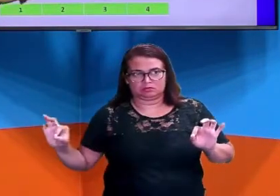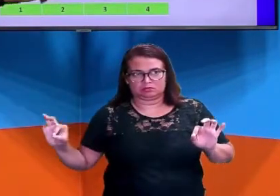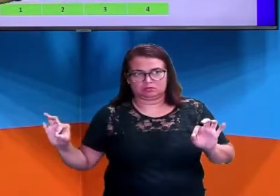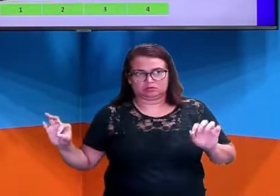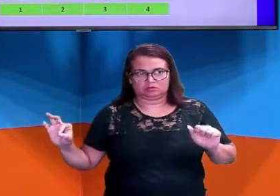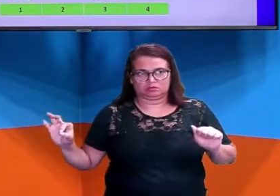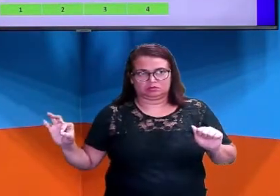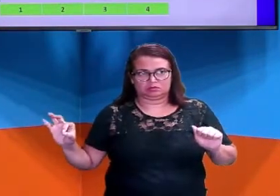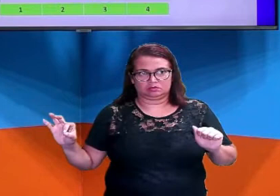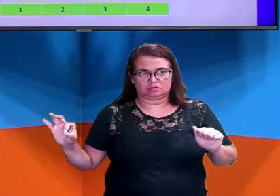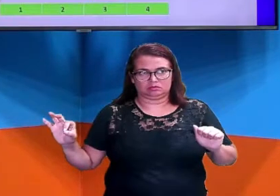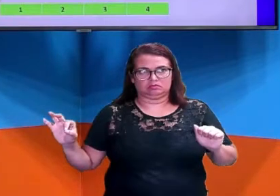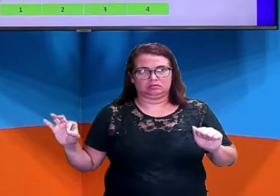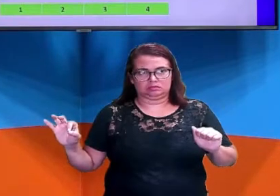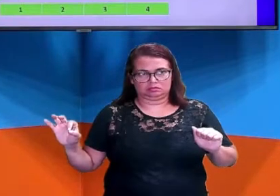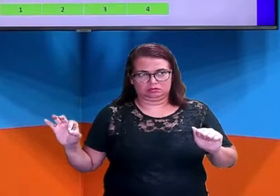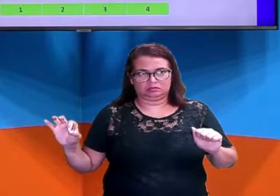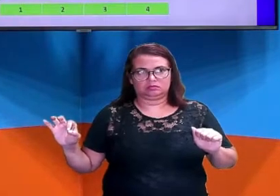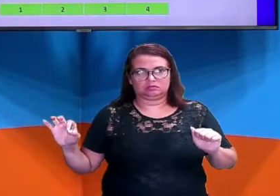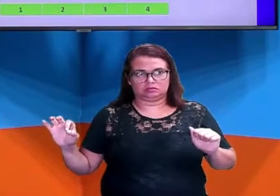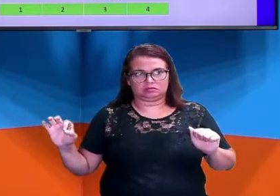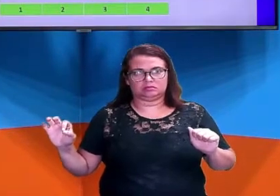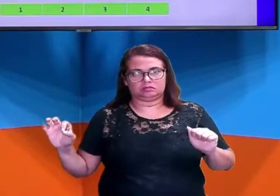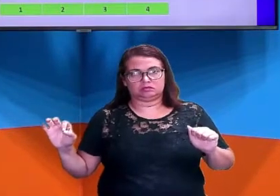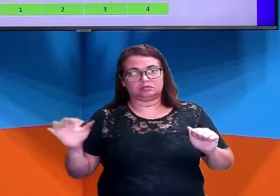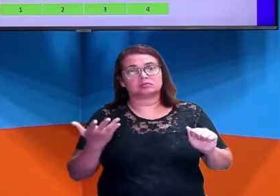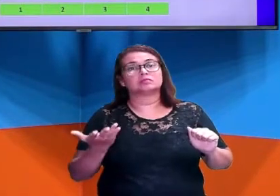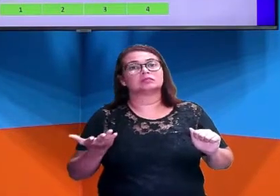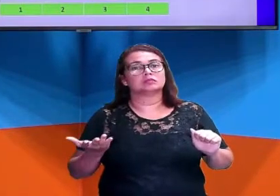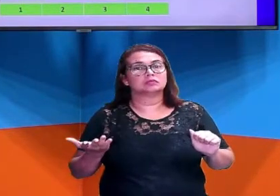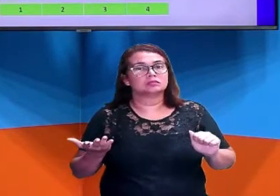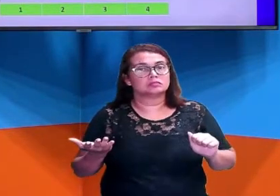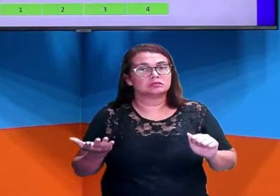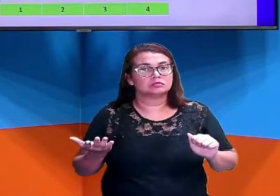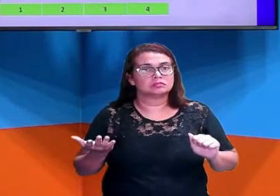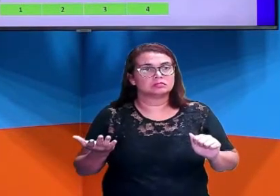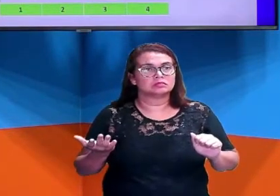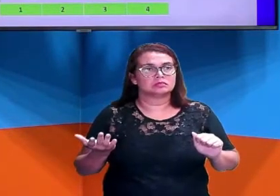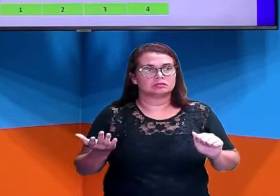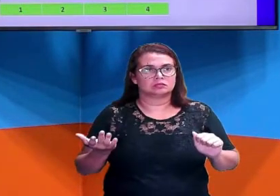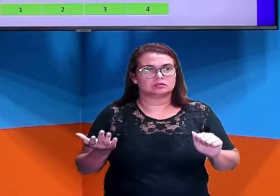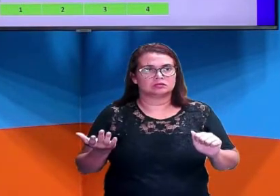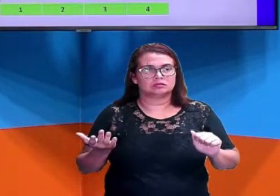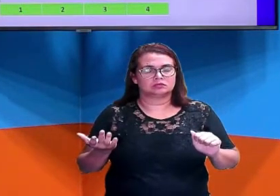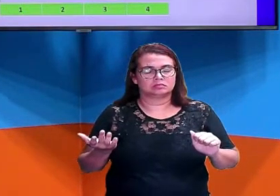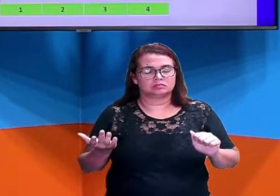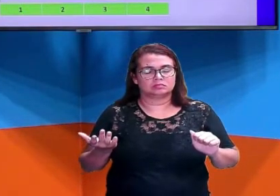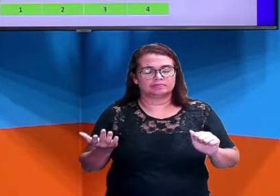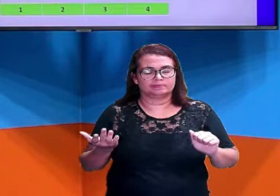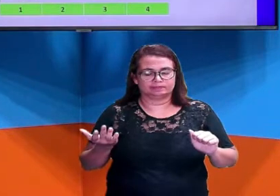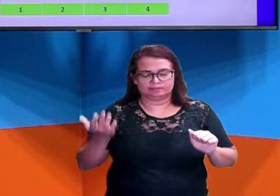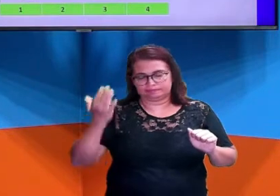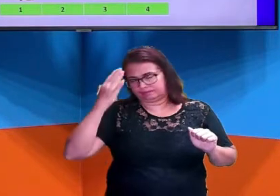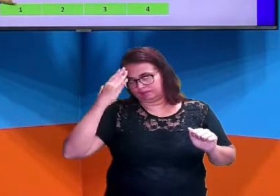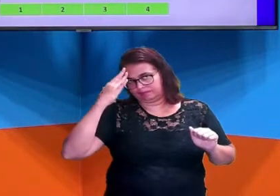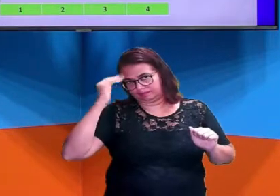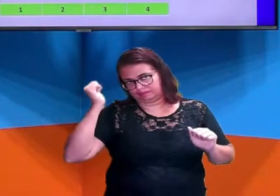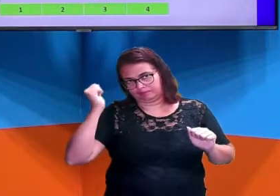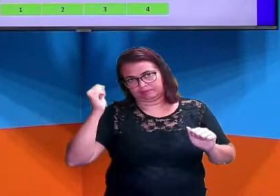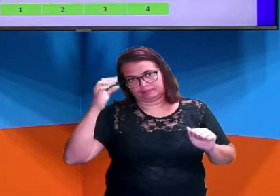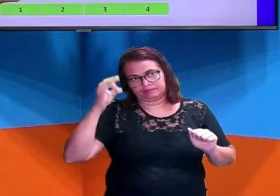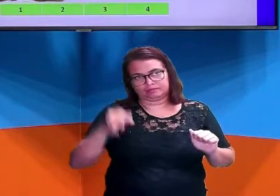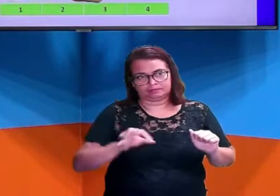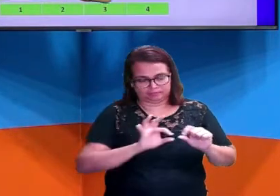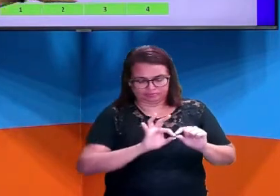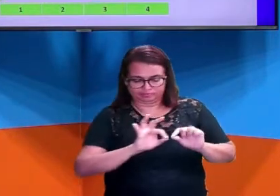eu já sei qual é a figura que ele está falando. Mas aí eu quero ter a certeza. Vamos seguir identificando qual é o problema. Linha